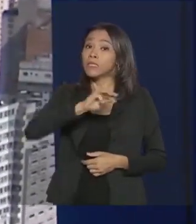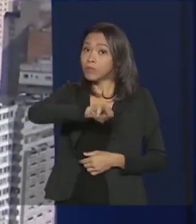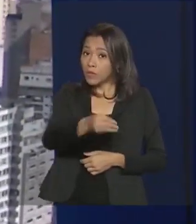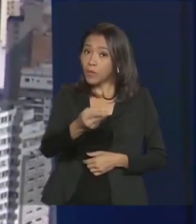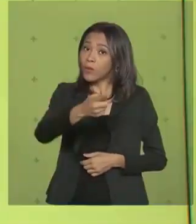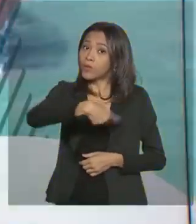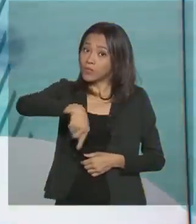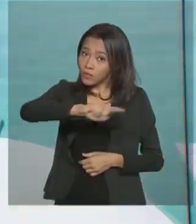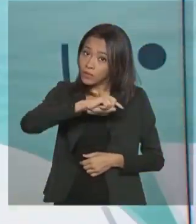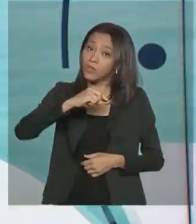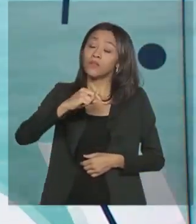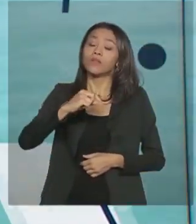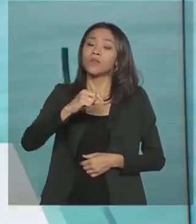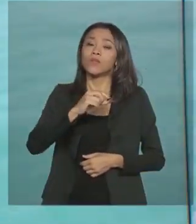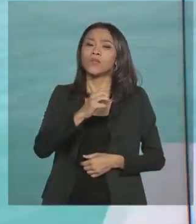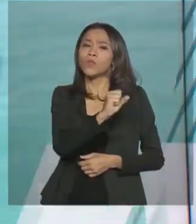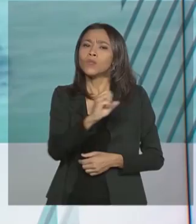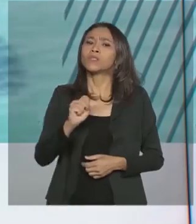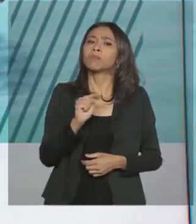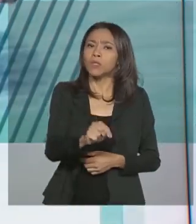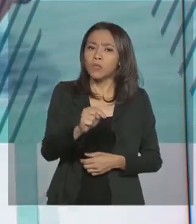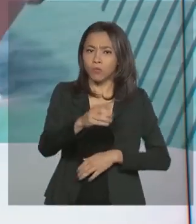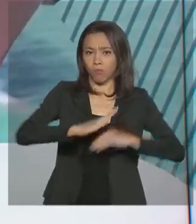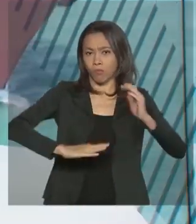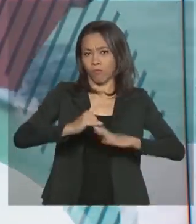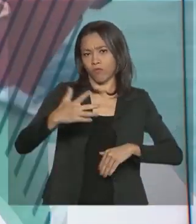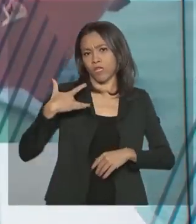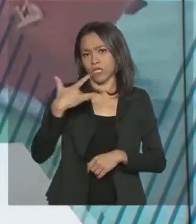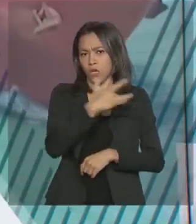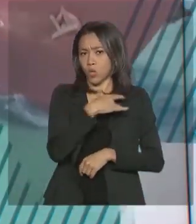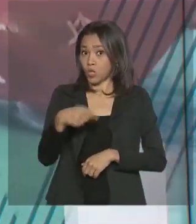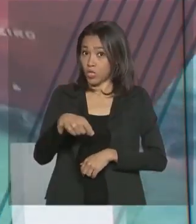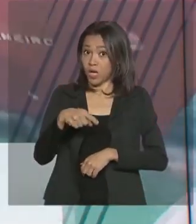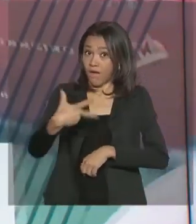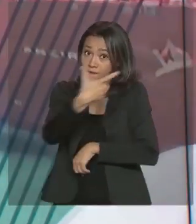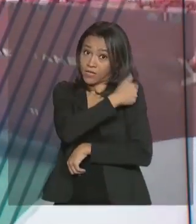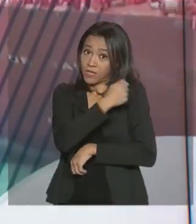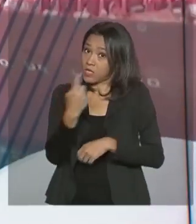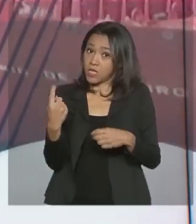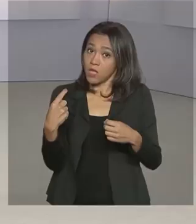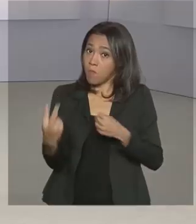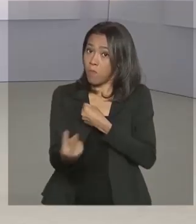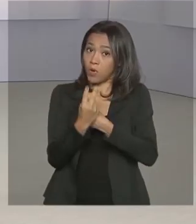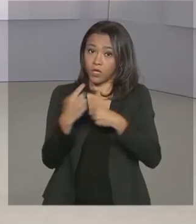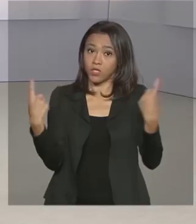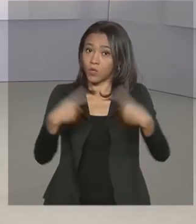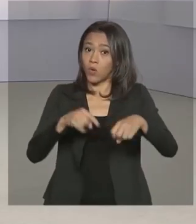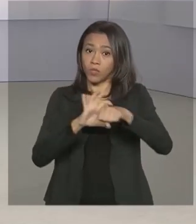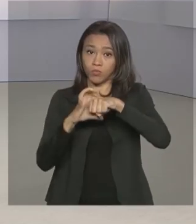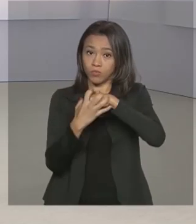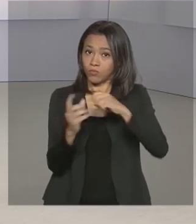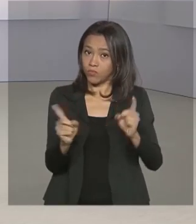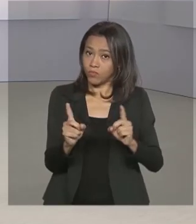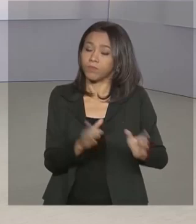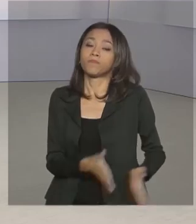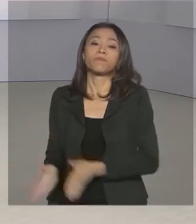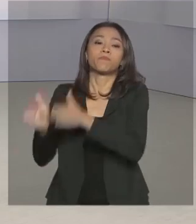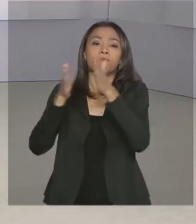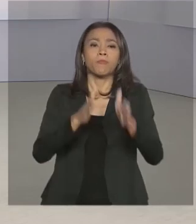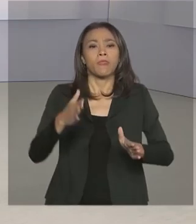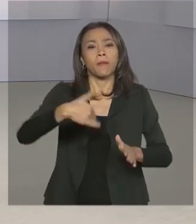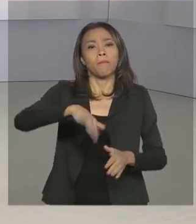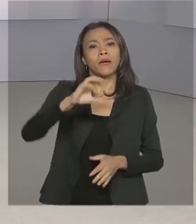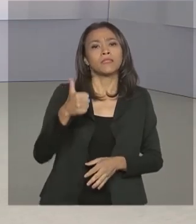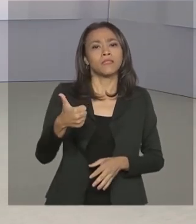trabalhadores da saúde. Lembrando que a vacina da gripe não protege contra o coronavírus. Mais de 120 mil